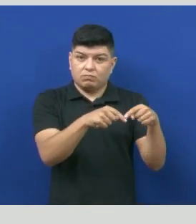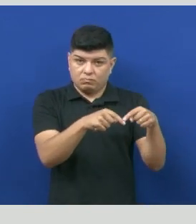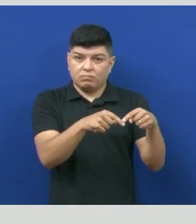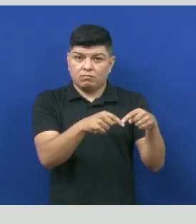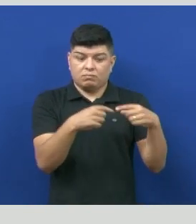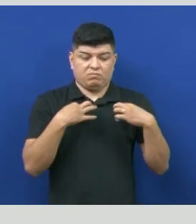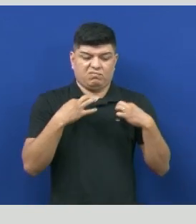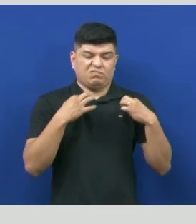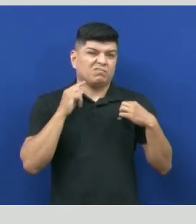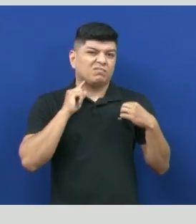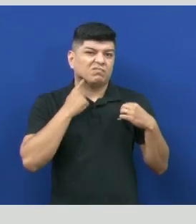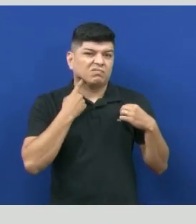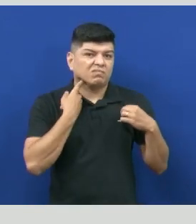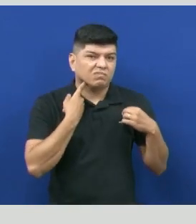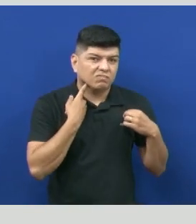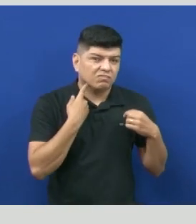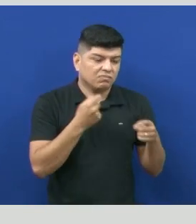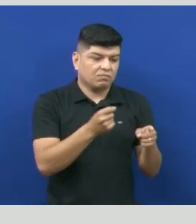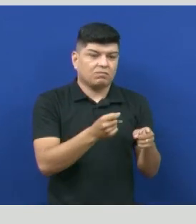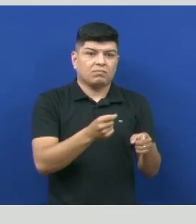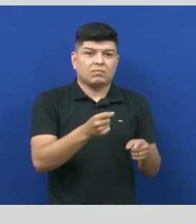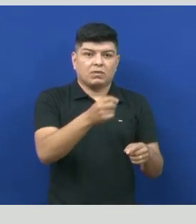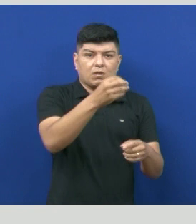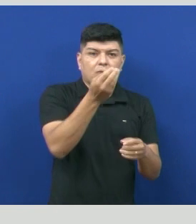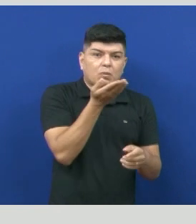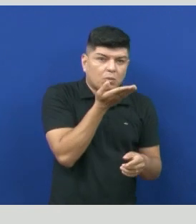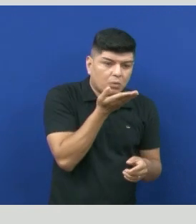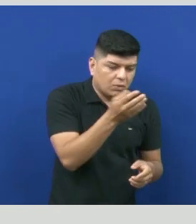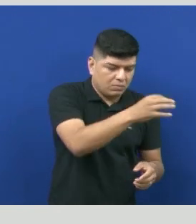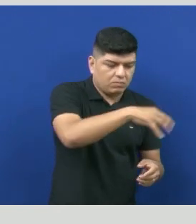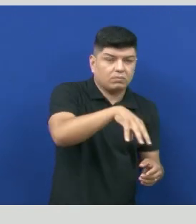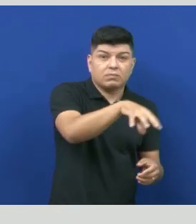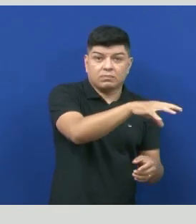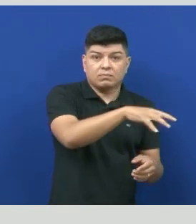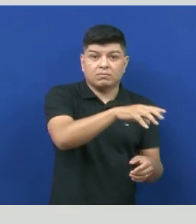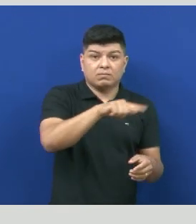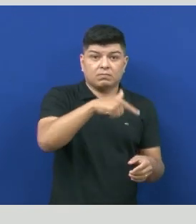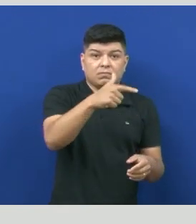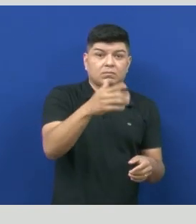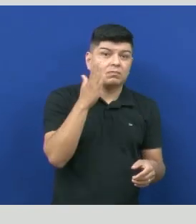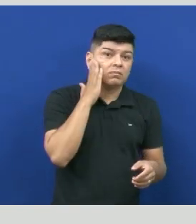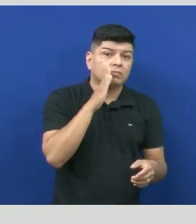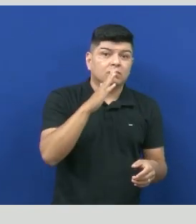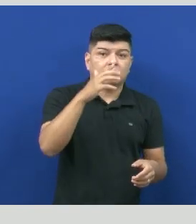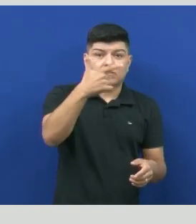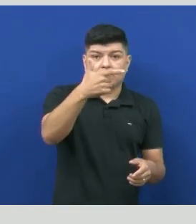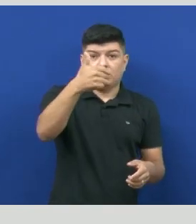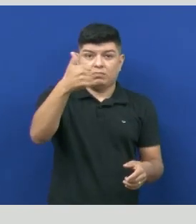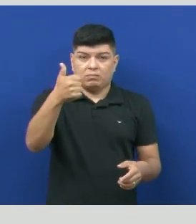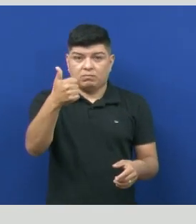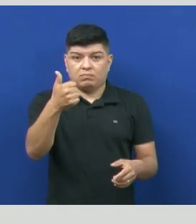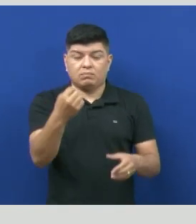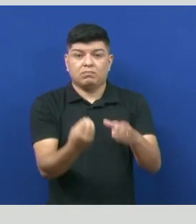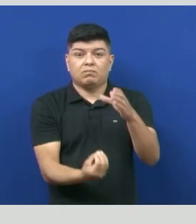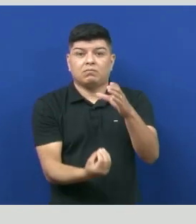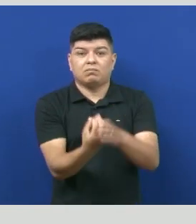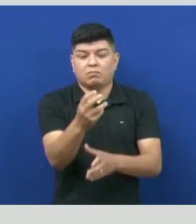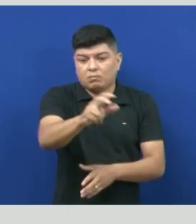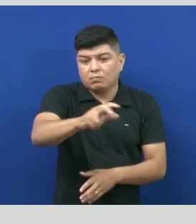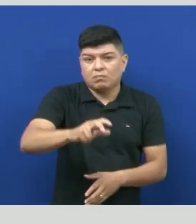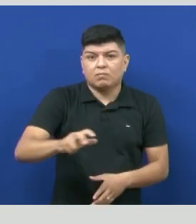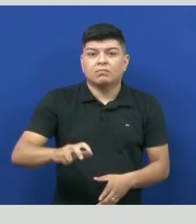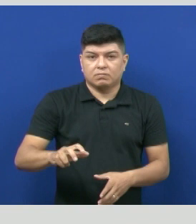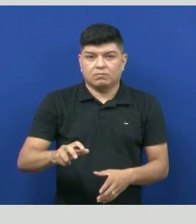e sobre elas espalham-se grãos de trigo. O resultado será que em 21 dias surgirão ratos. Bom, agora